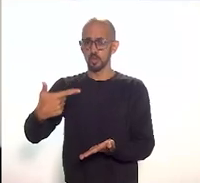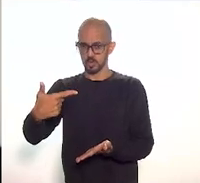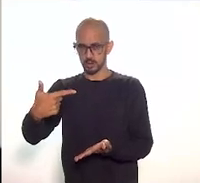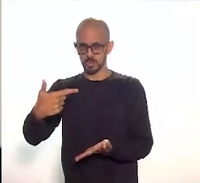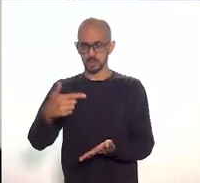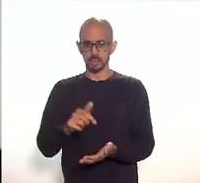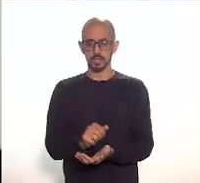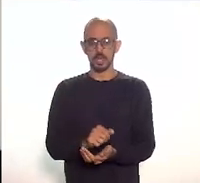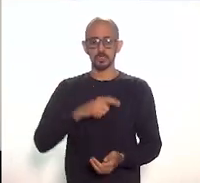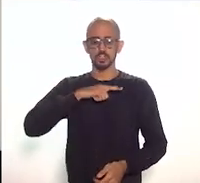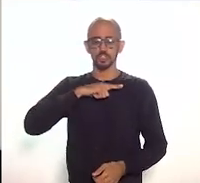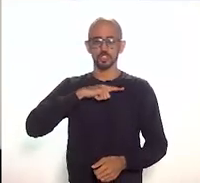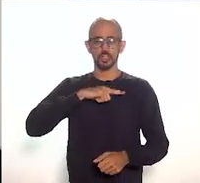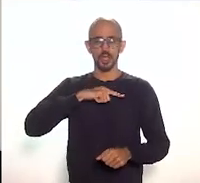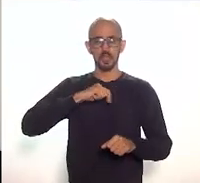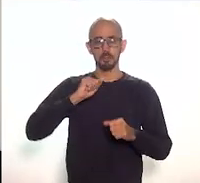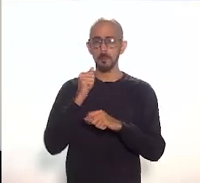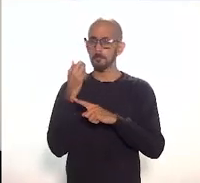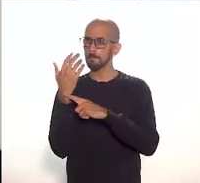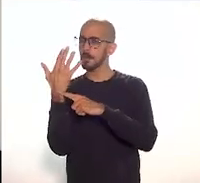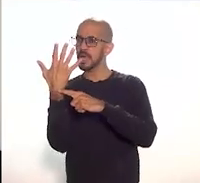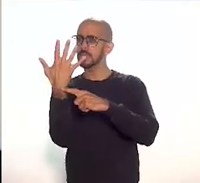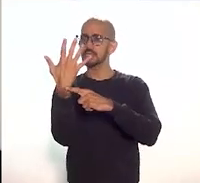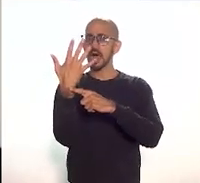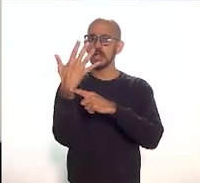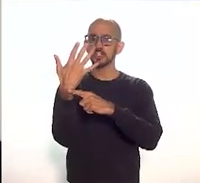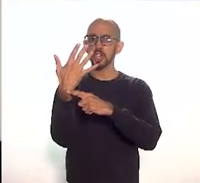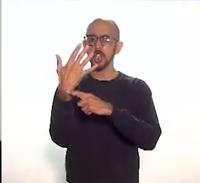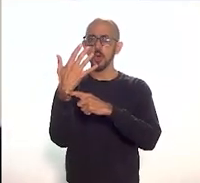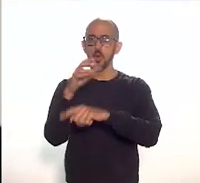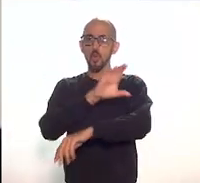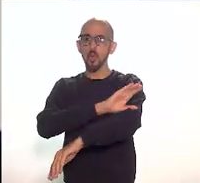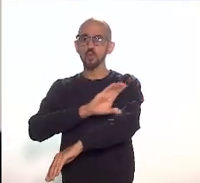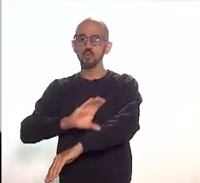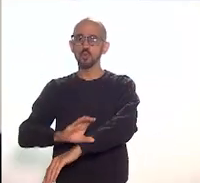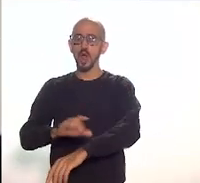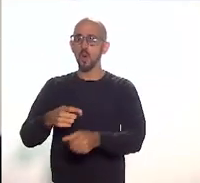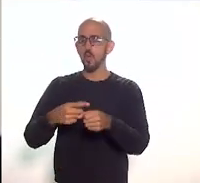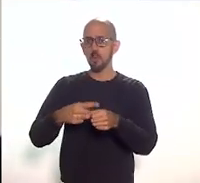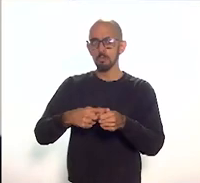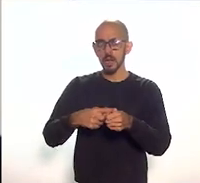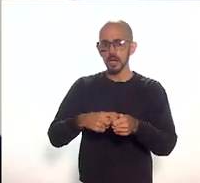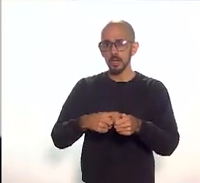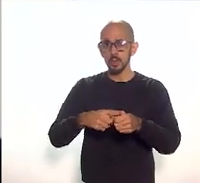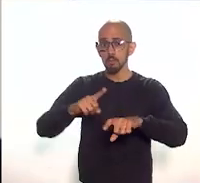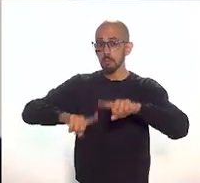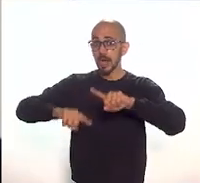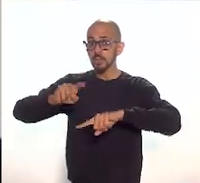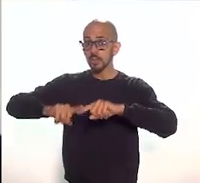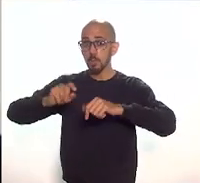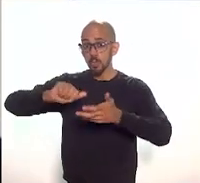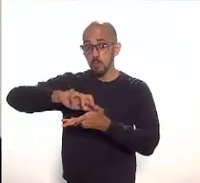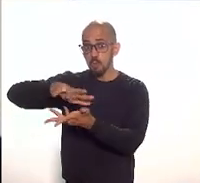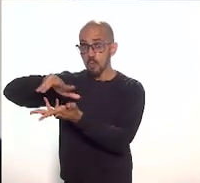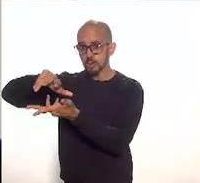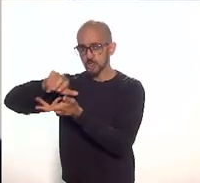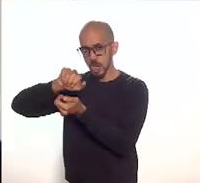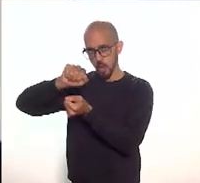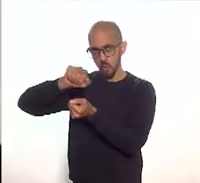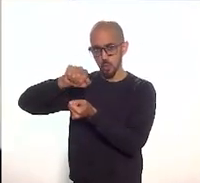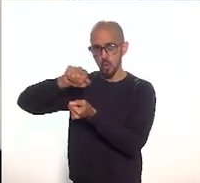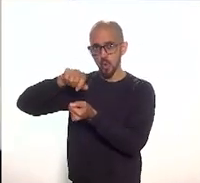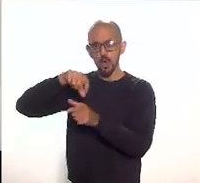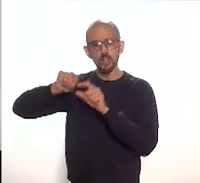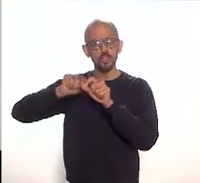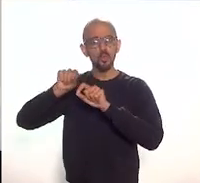paisagem cultural urbana, como patrimônio mundial, e o que eu considero é que, na verdade, essa